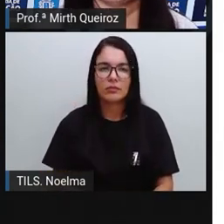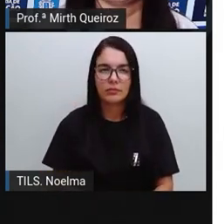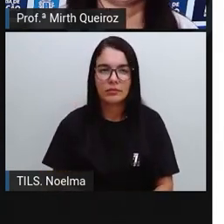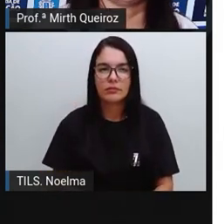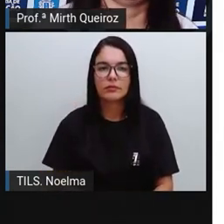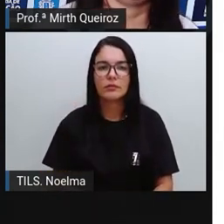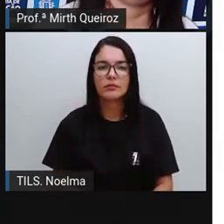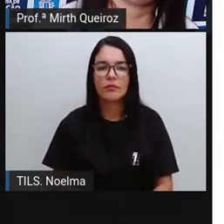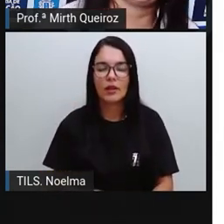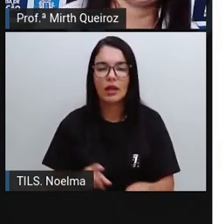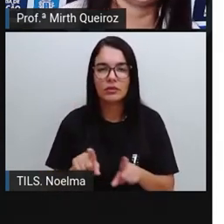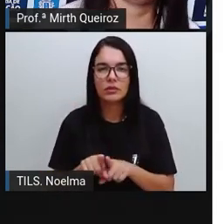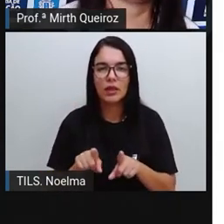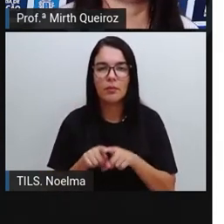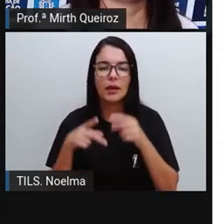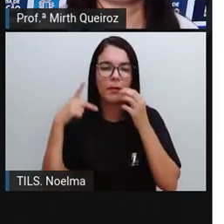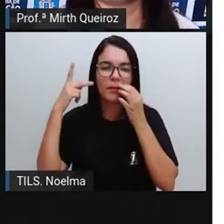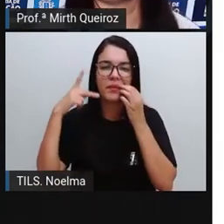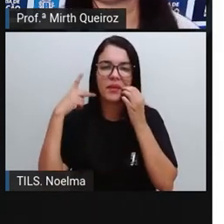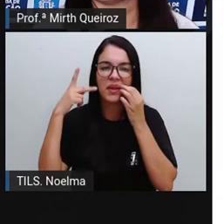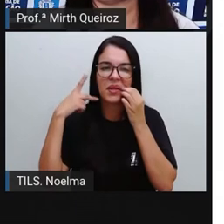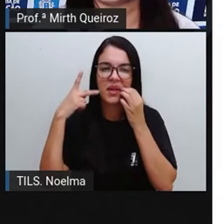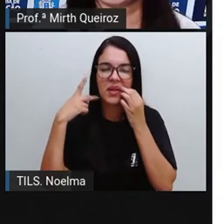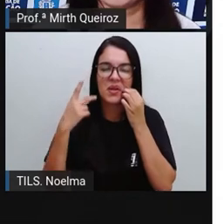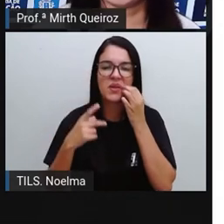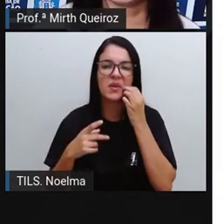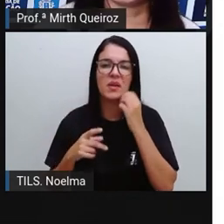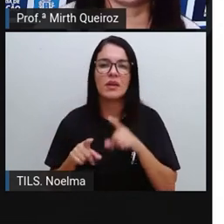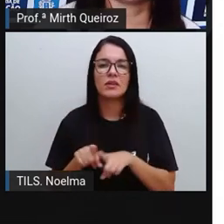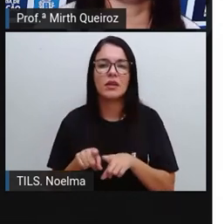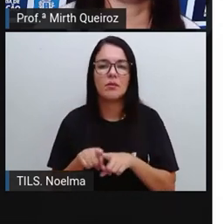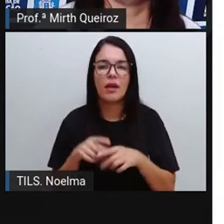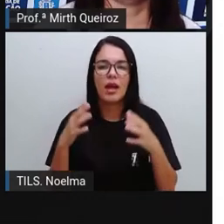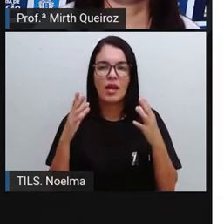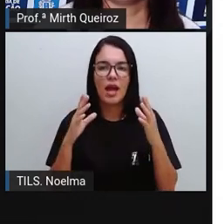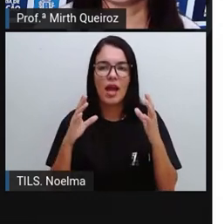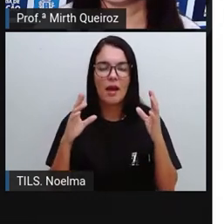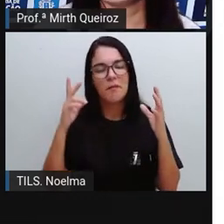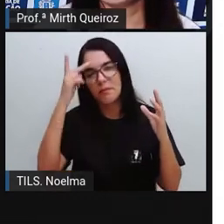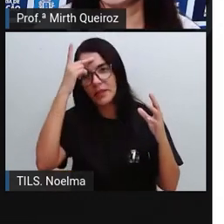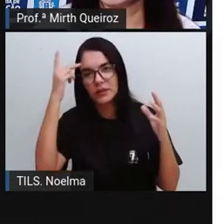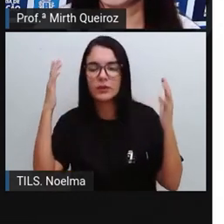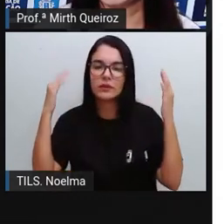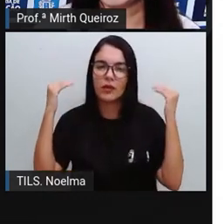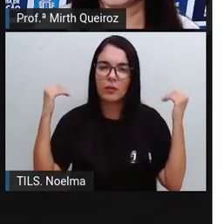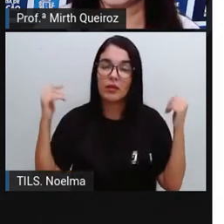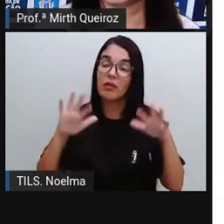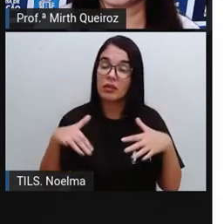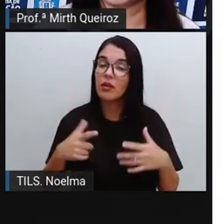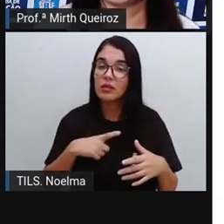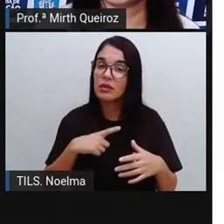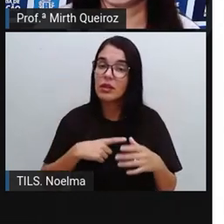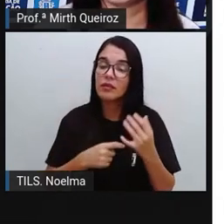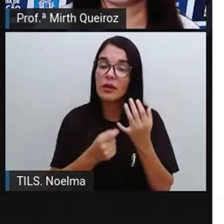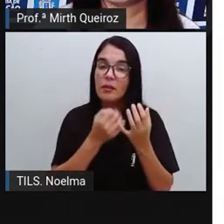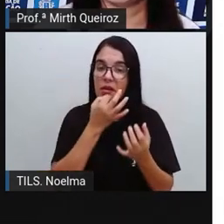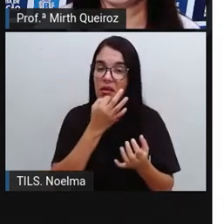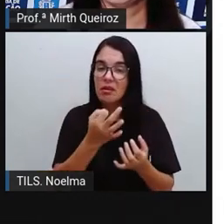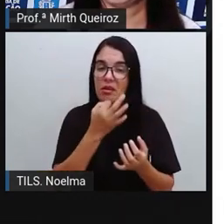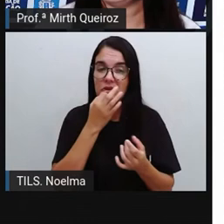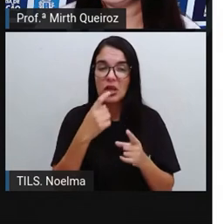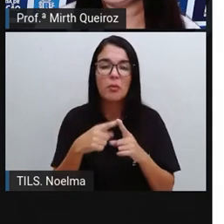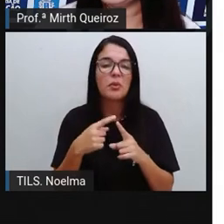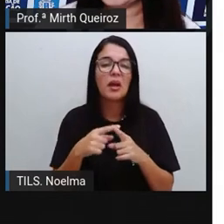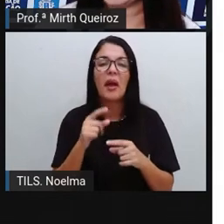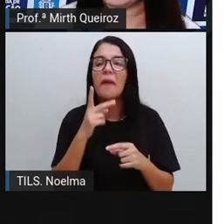políticos, representando artistas. Então, ele recebeu muita crítica em relação a isso, porque diz que